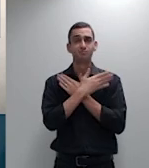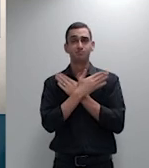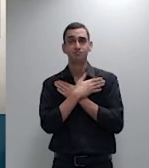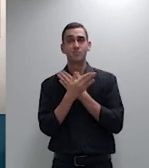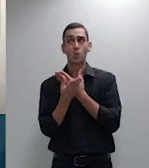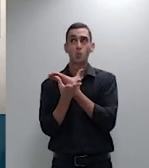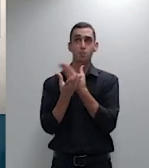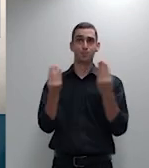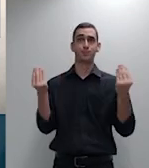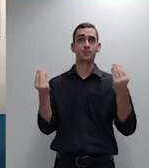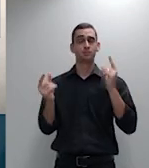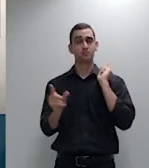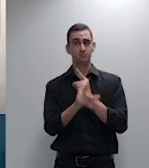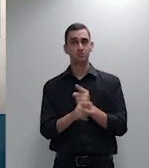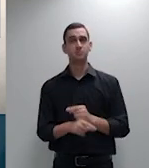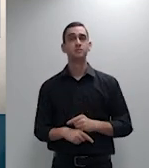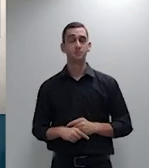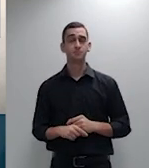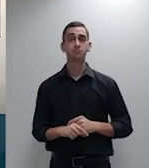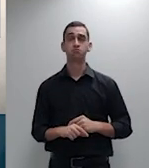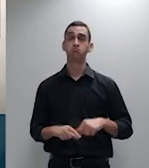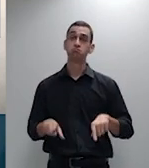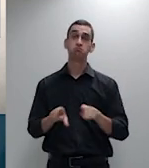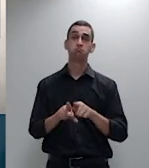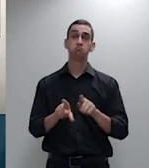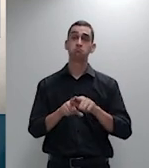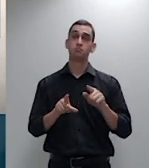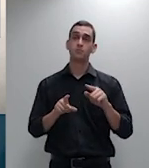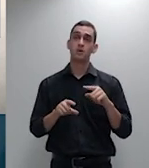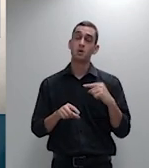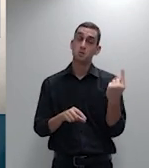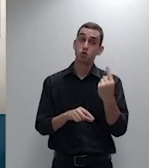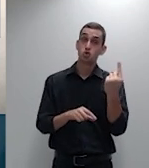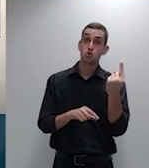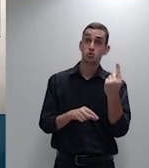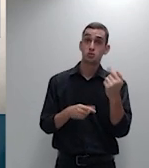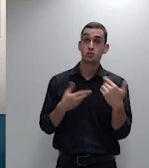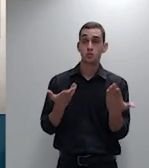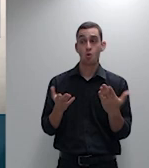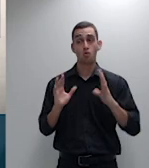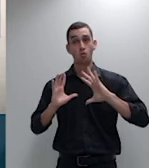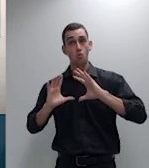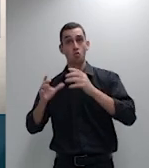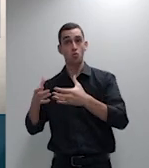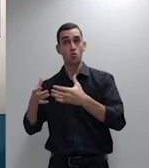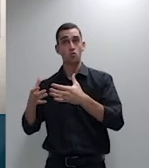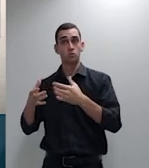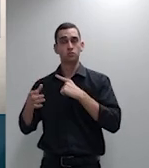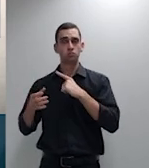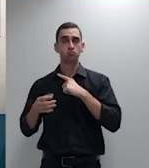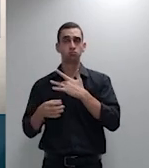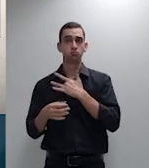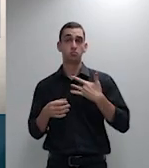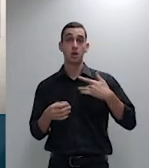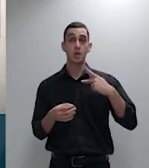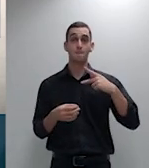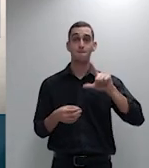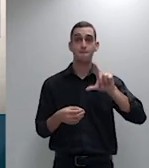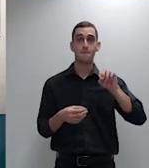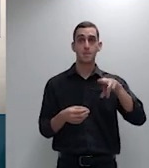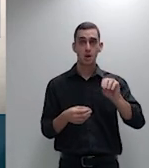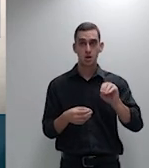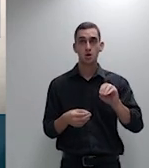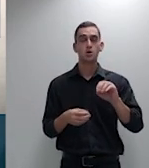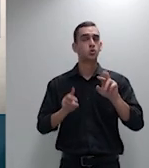entre coletivos individuais como também não distinguiu por decorrência a norma legal quanto às regras de